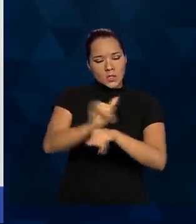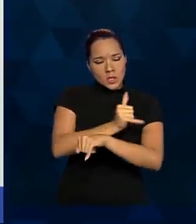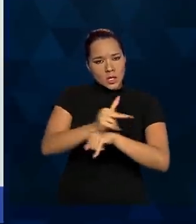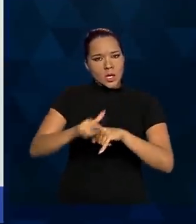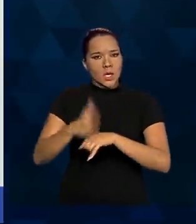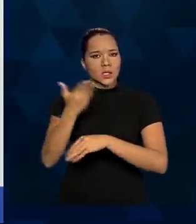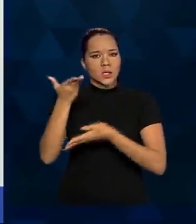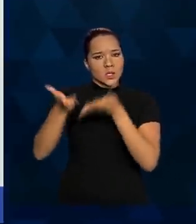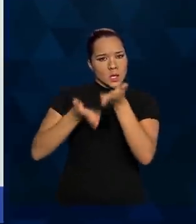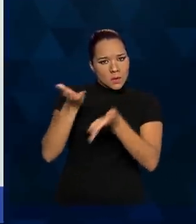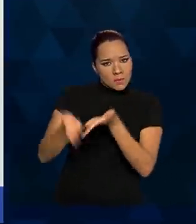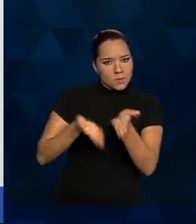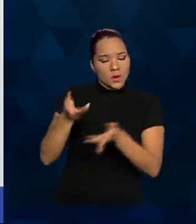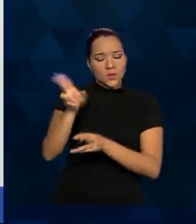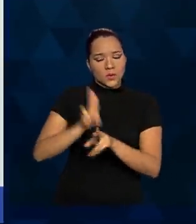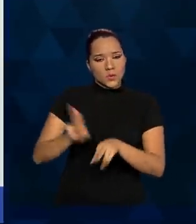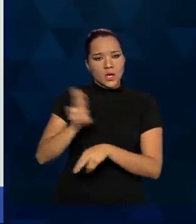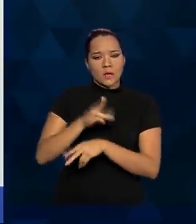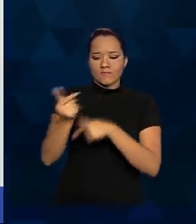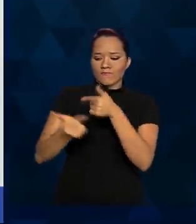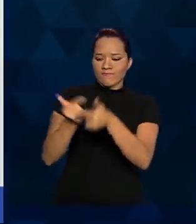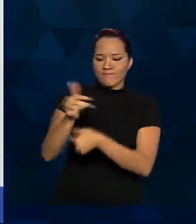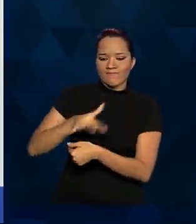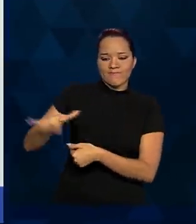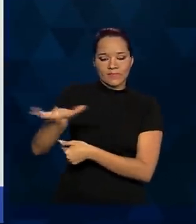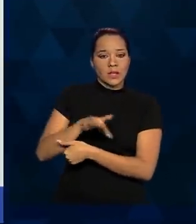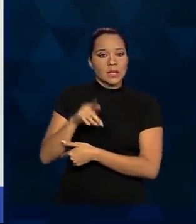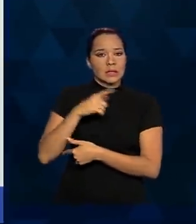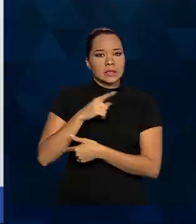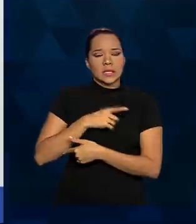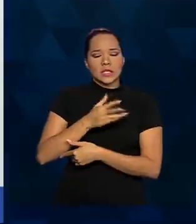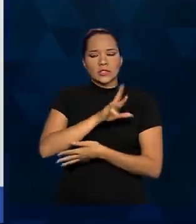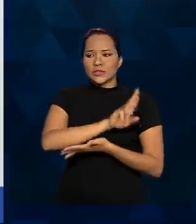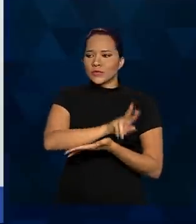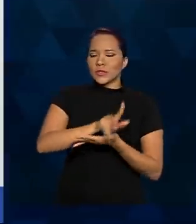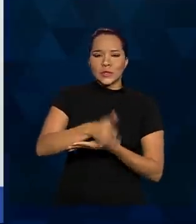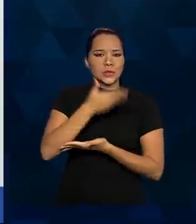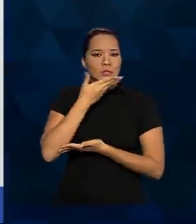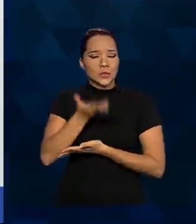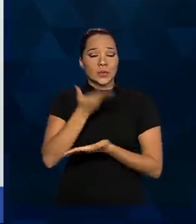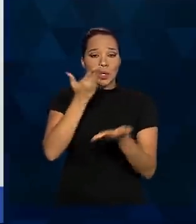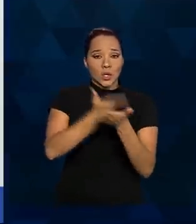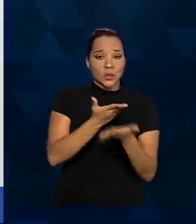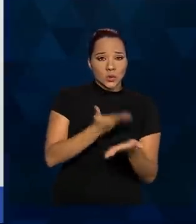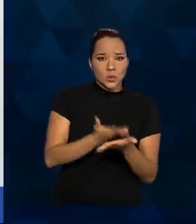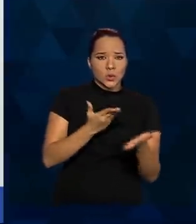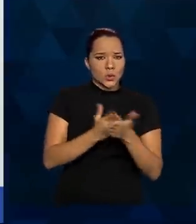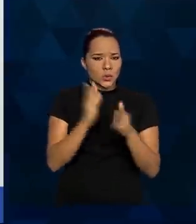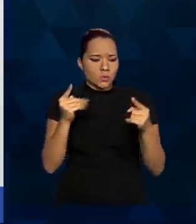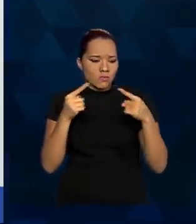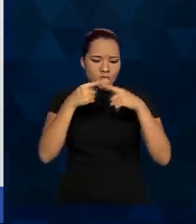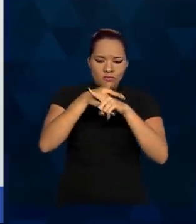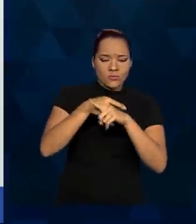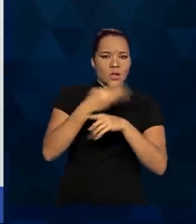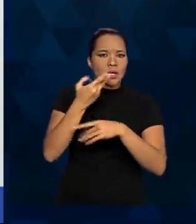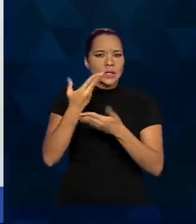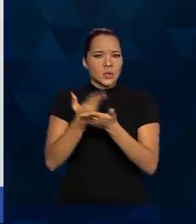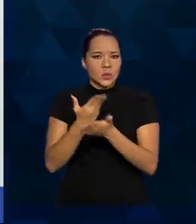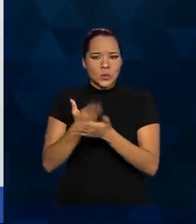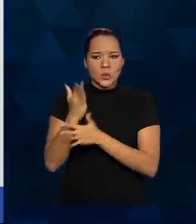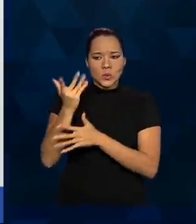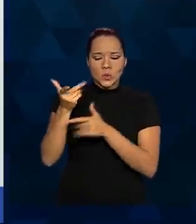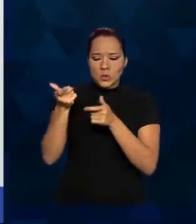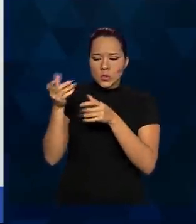utilizados em serviços, relatos de séries de casos, estudos transversais, estudos caso controle,